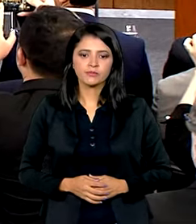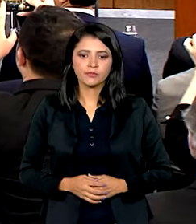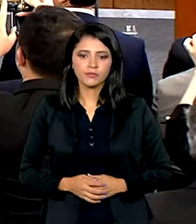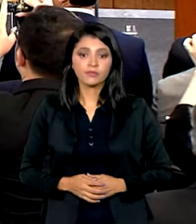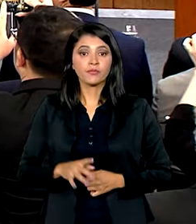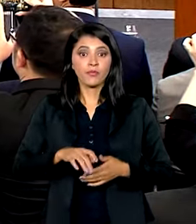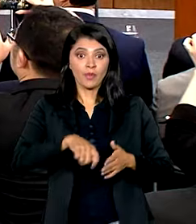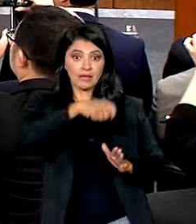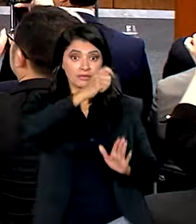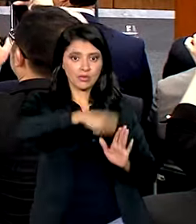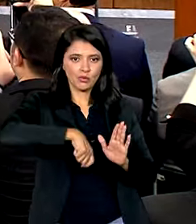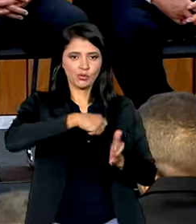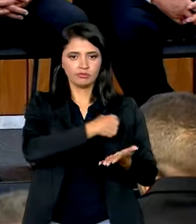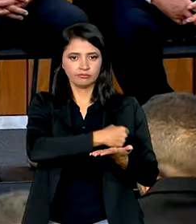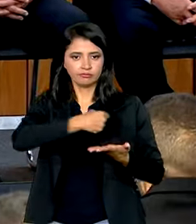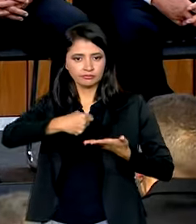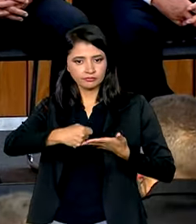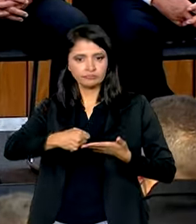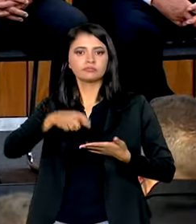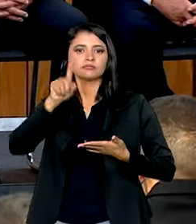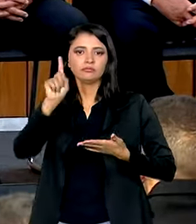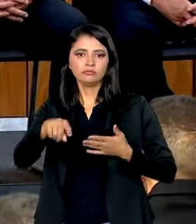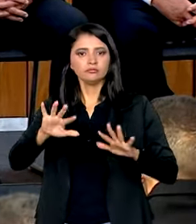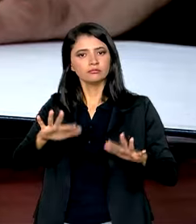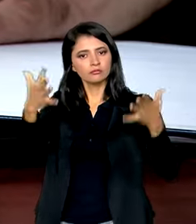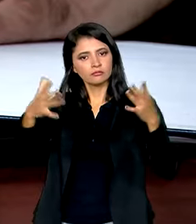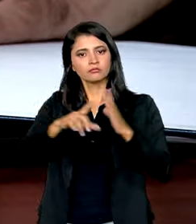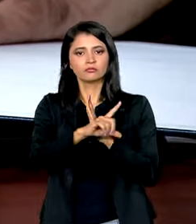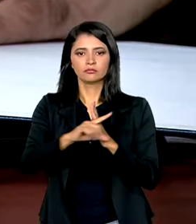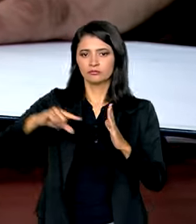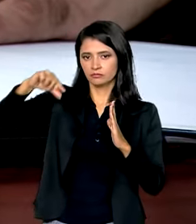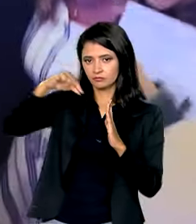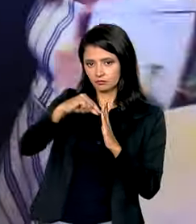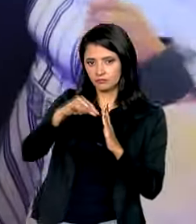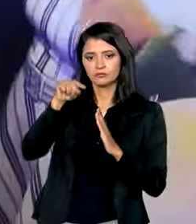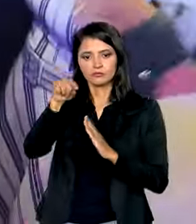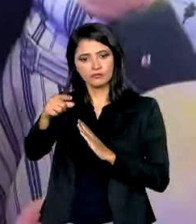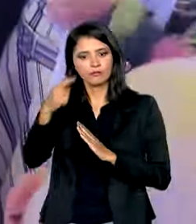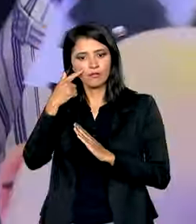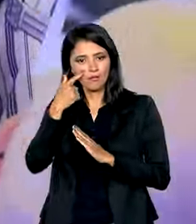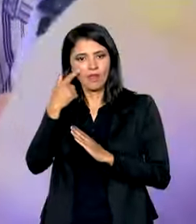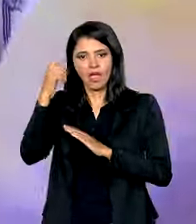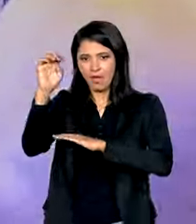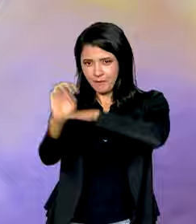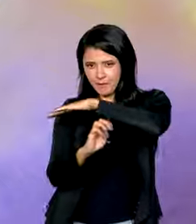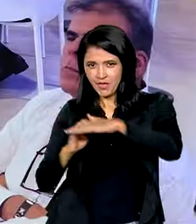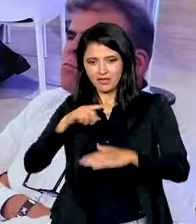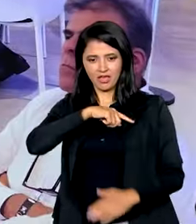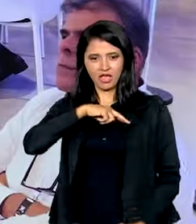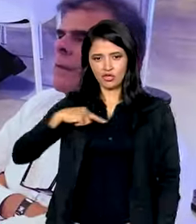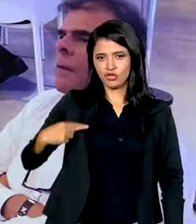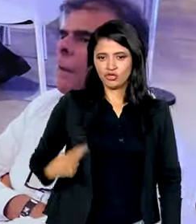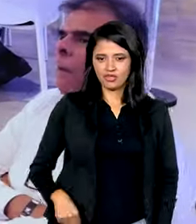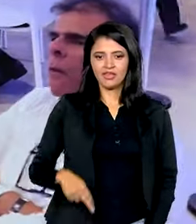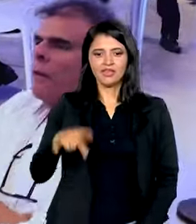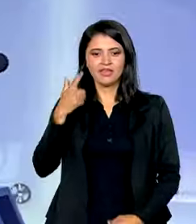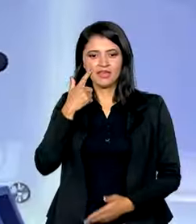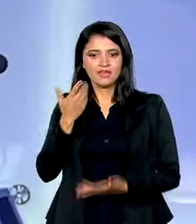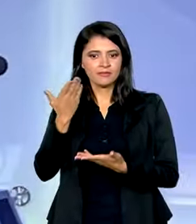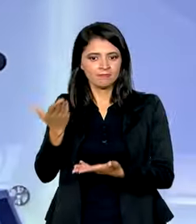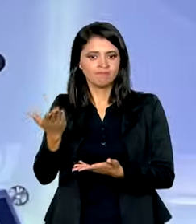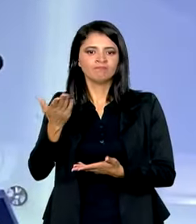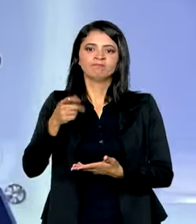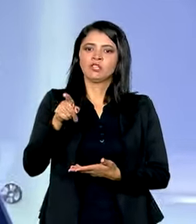A assinatura dos contratos foi em cerimônia no Palácio do Planalto. A multinacional chinesa State Grid